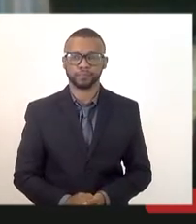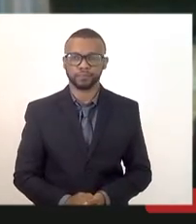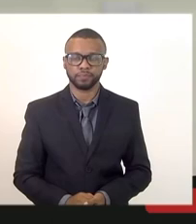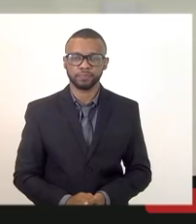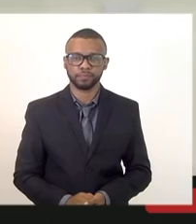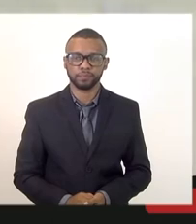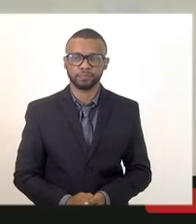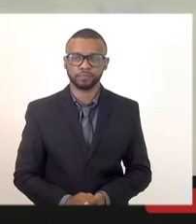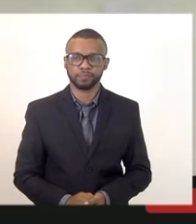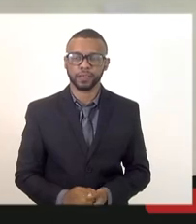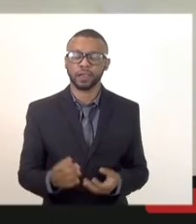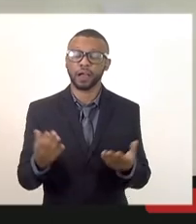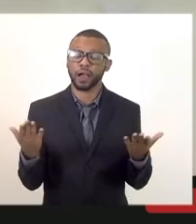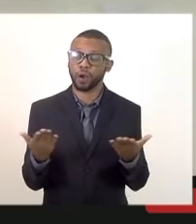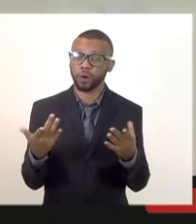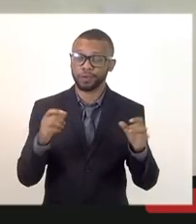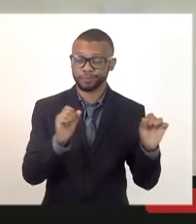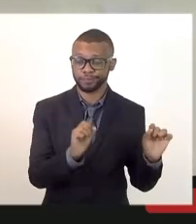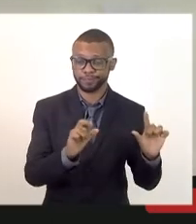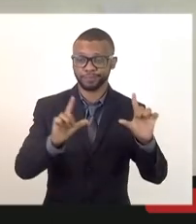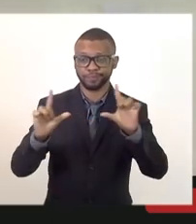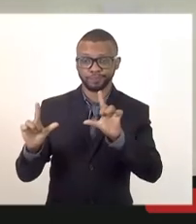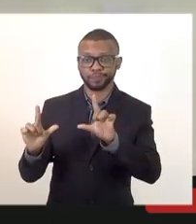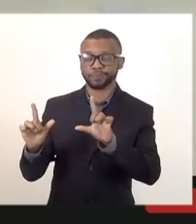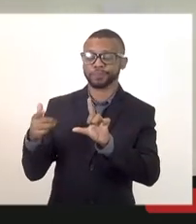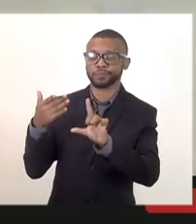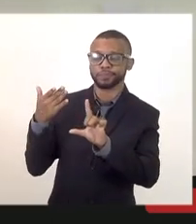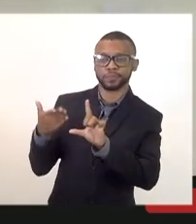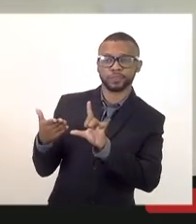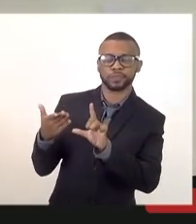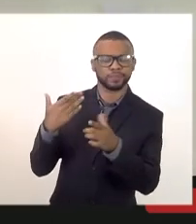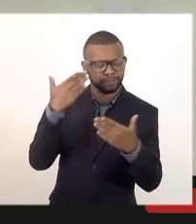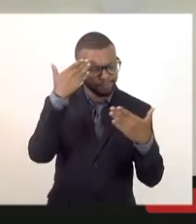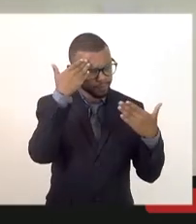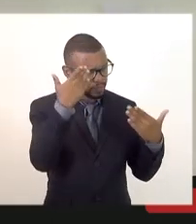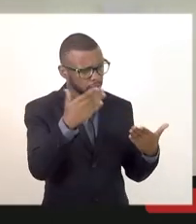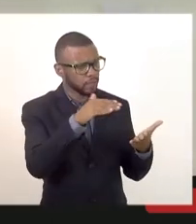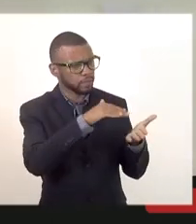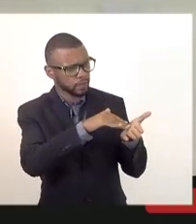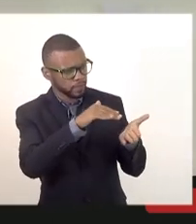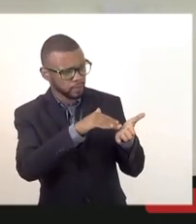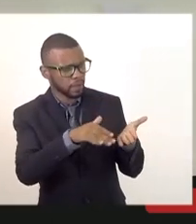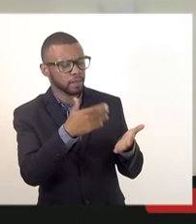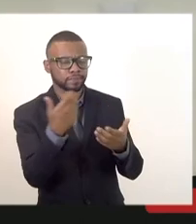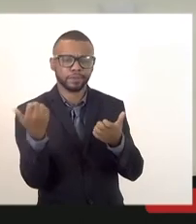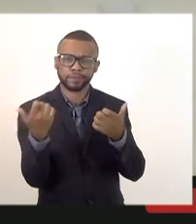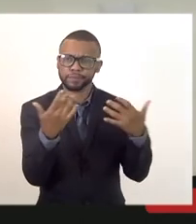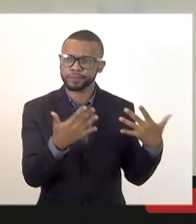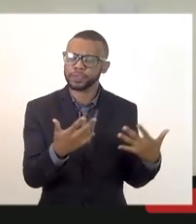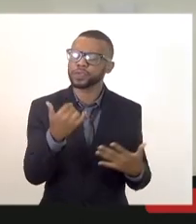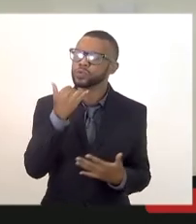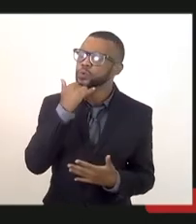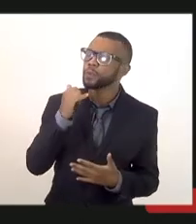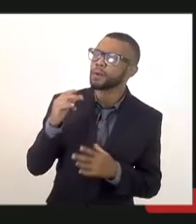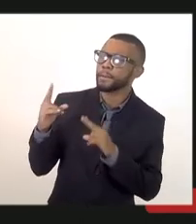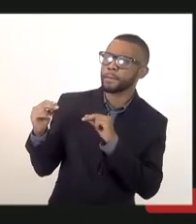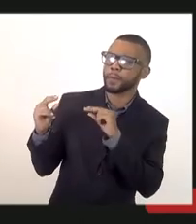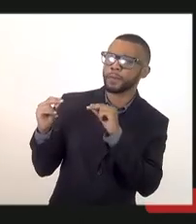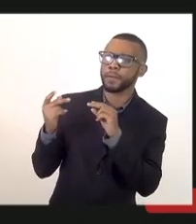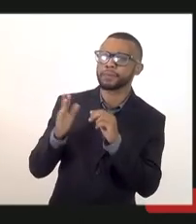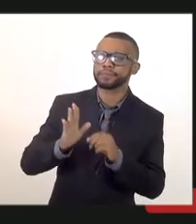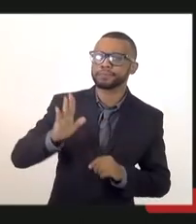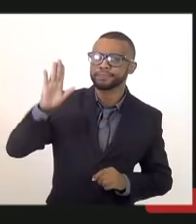perfeito eu vou passar a palavra pro obrigado secretário passar a palavra presidente pois não